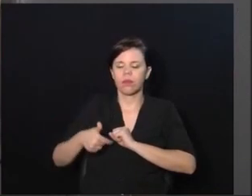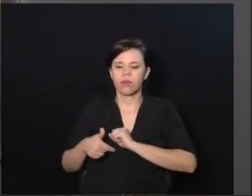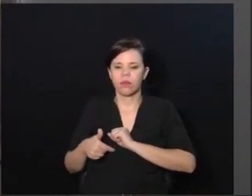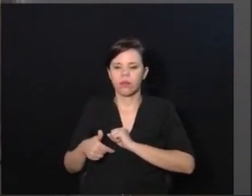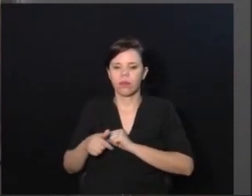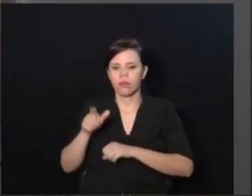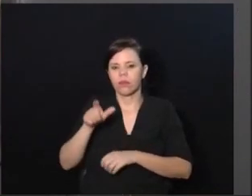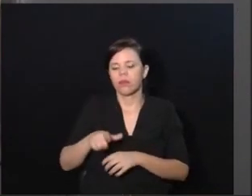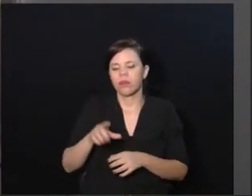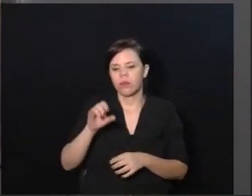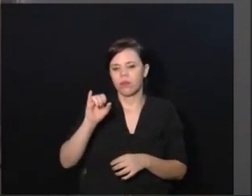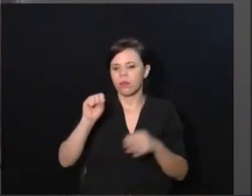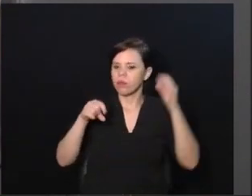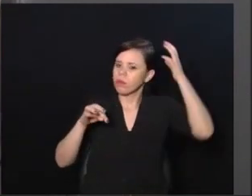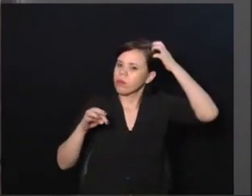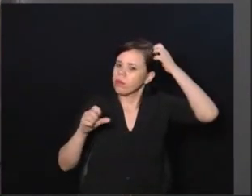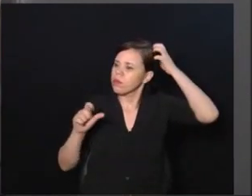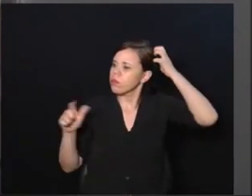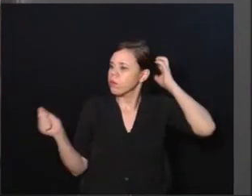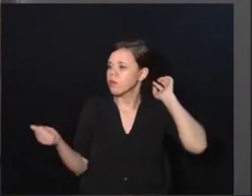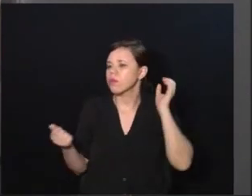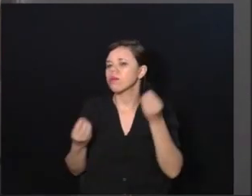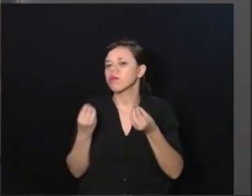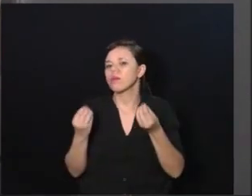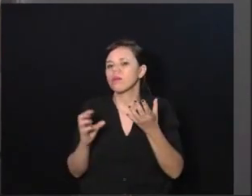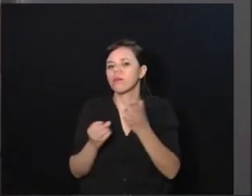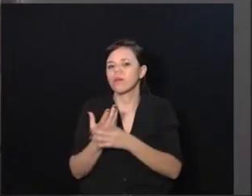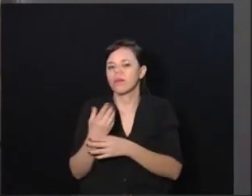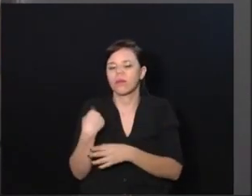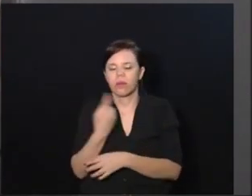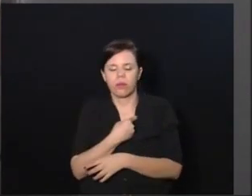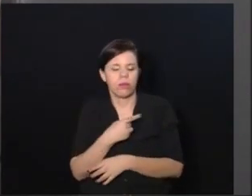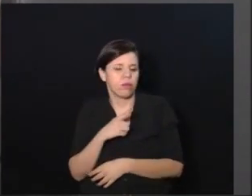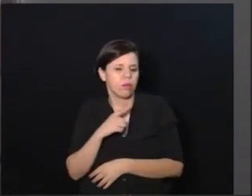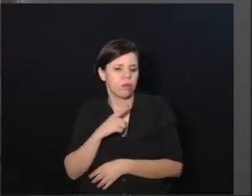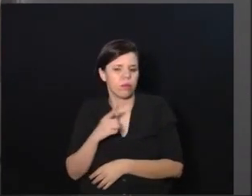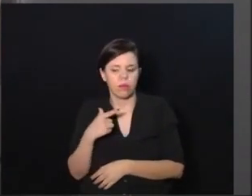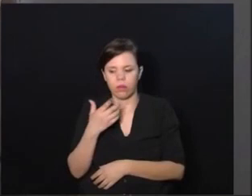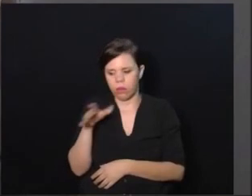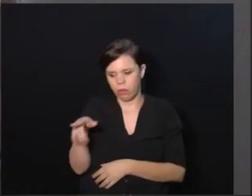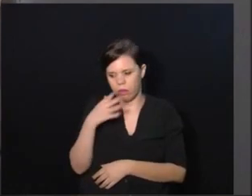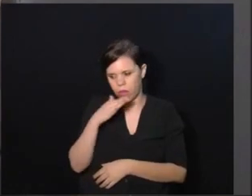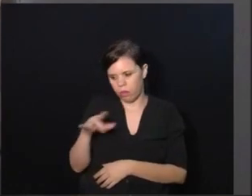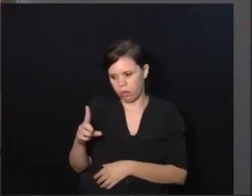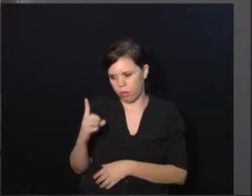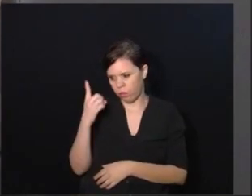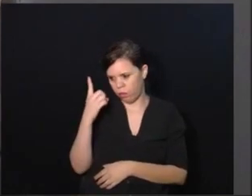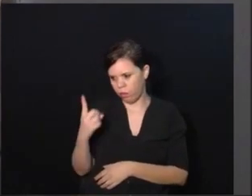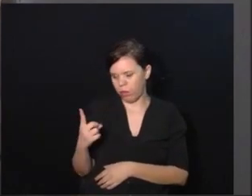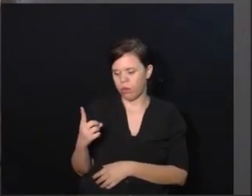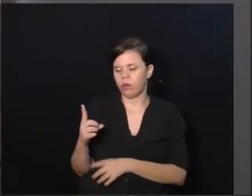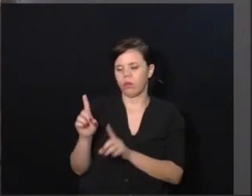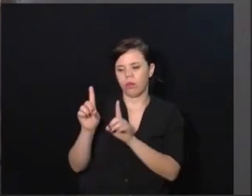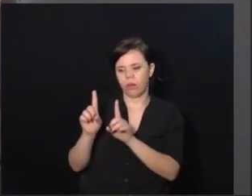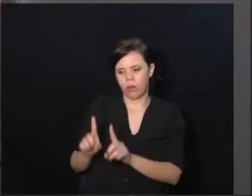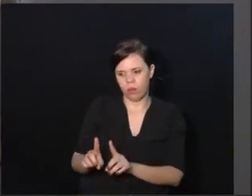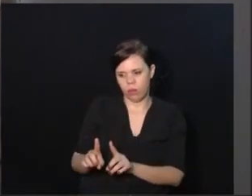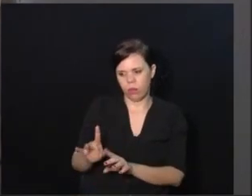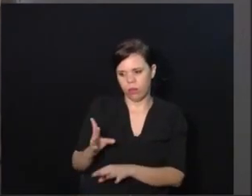E o instaladas, Wagner, o instaladas é quando a gente tinha uma criança que só tinha uma deficiência X